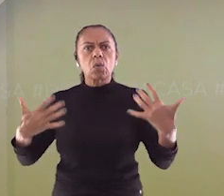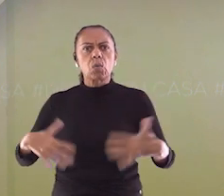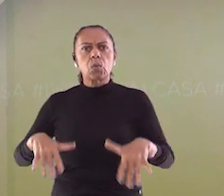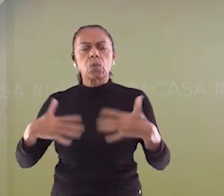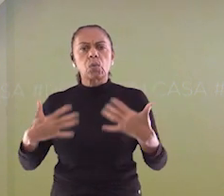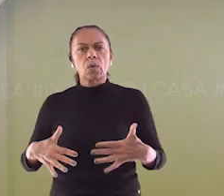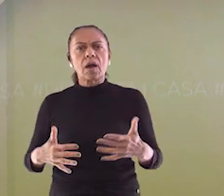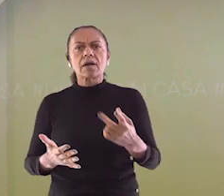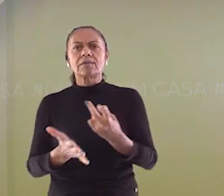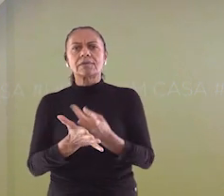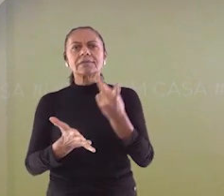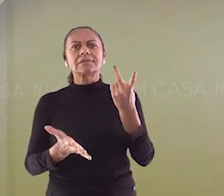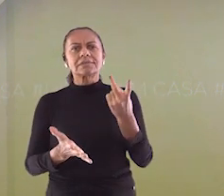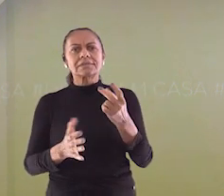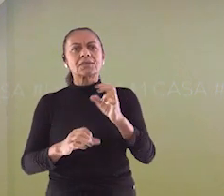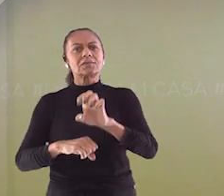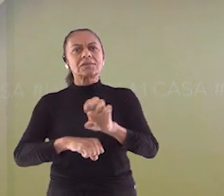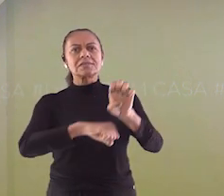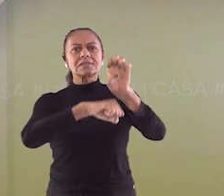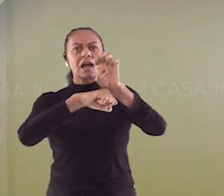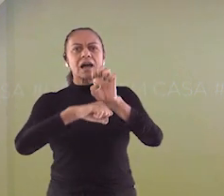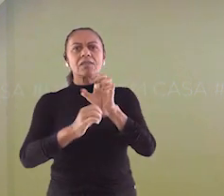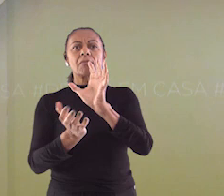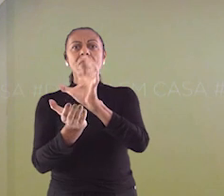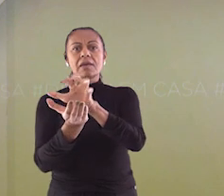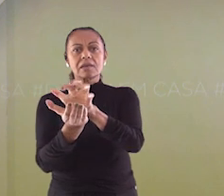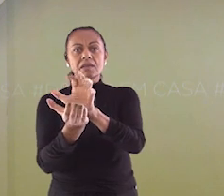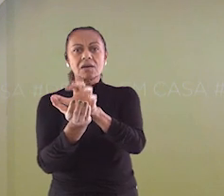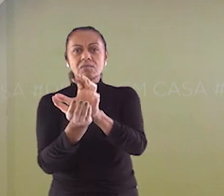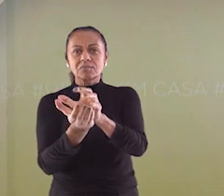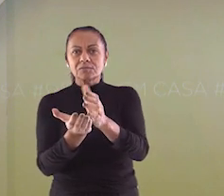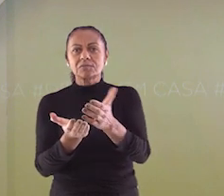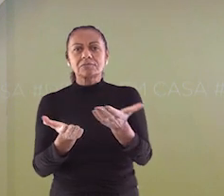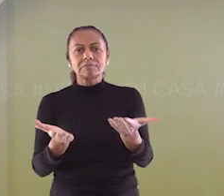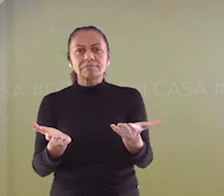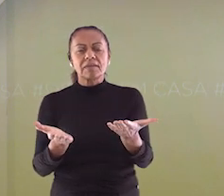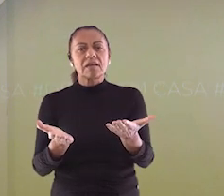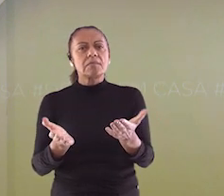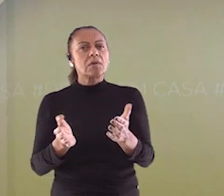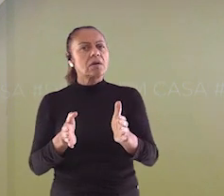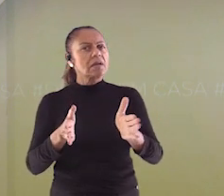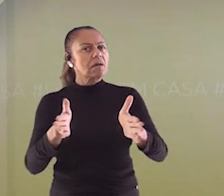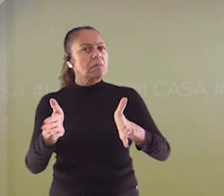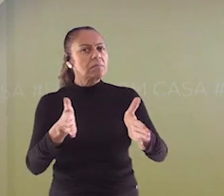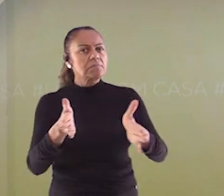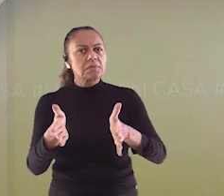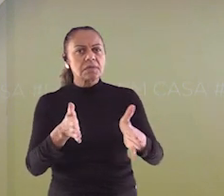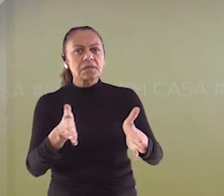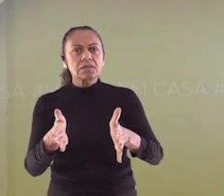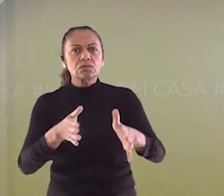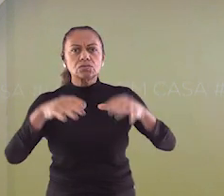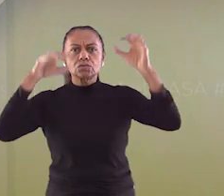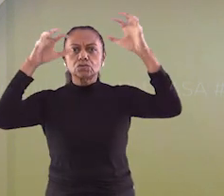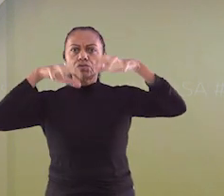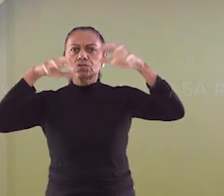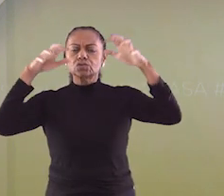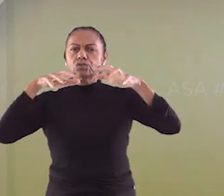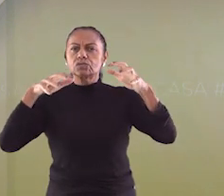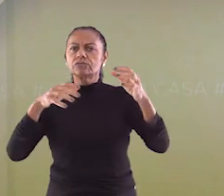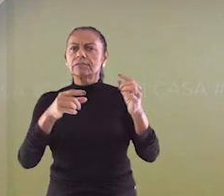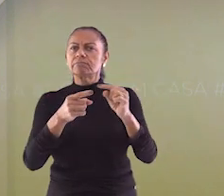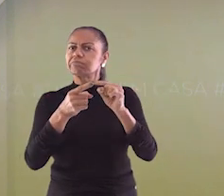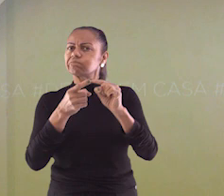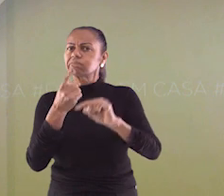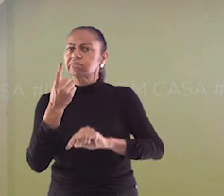O ocorrido foi diagnosticado como fatores climáticos fora de época, que causaram um grande